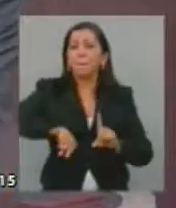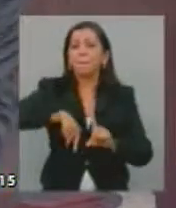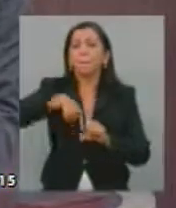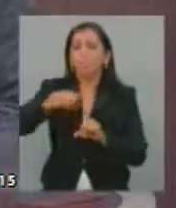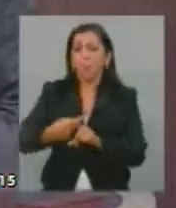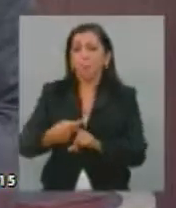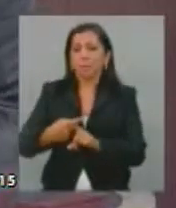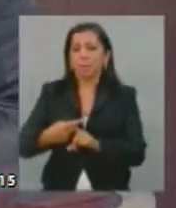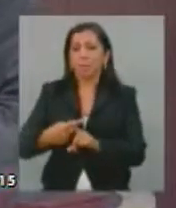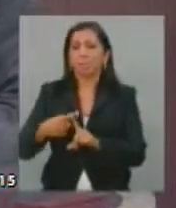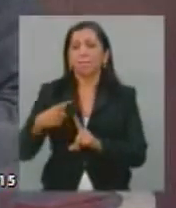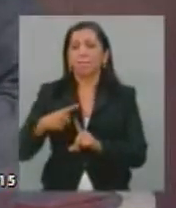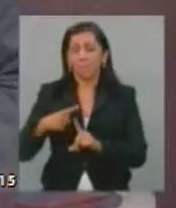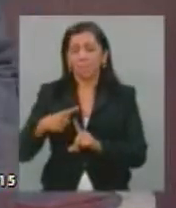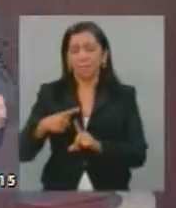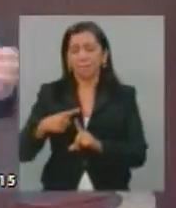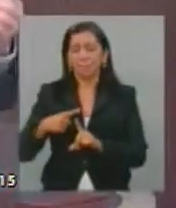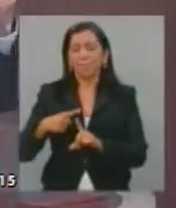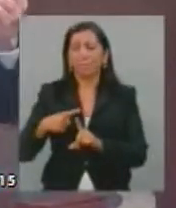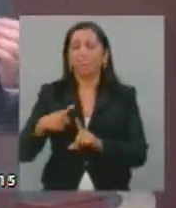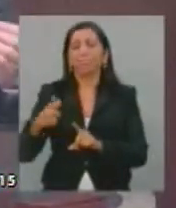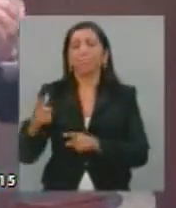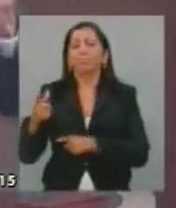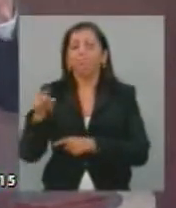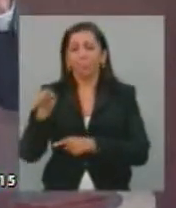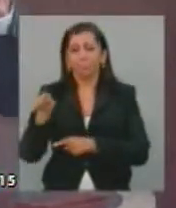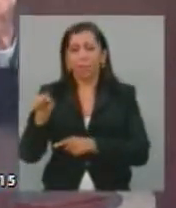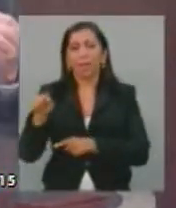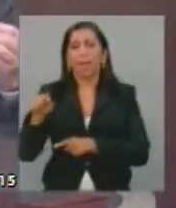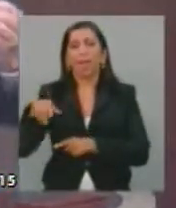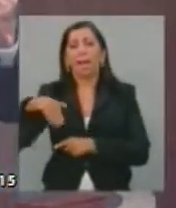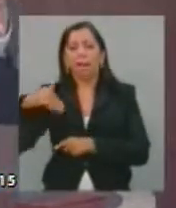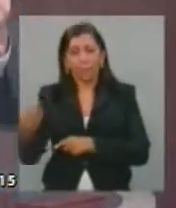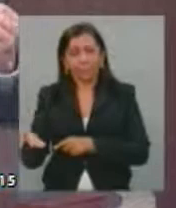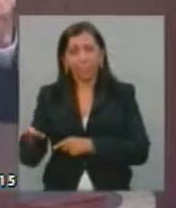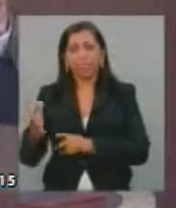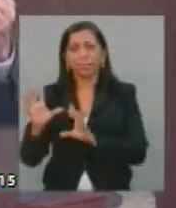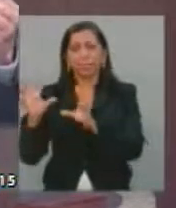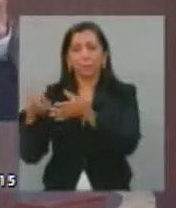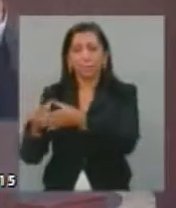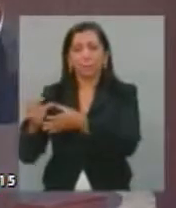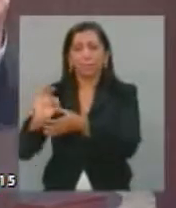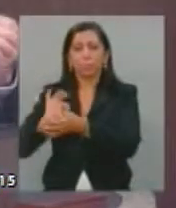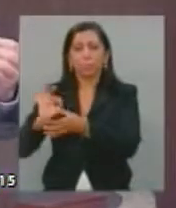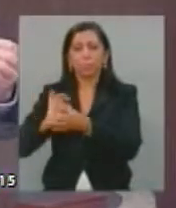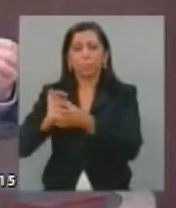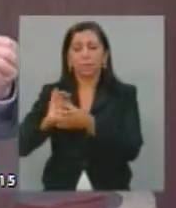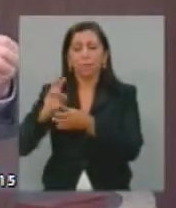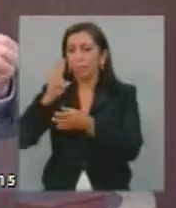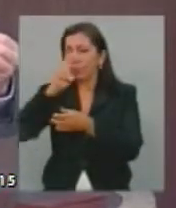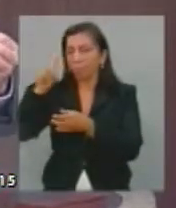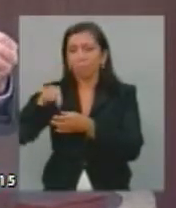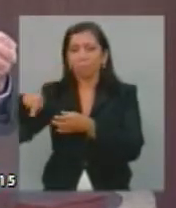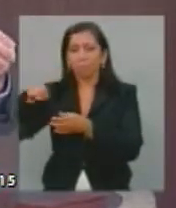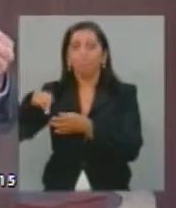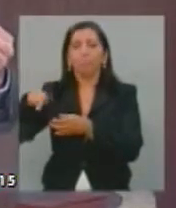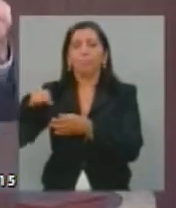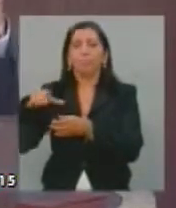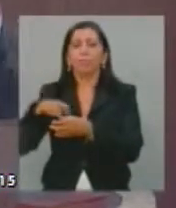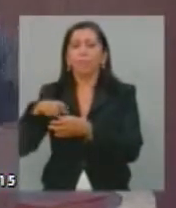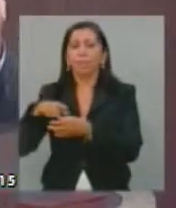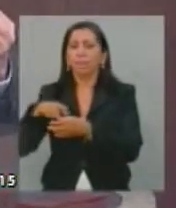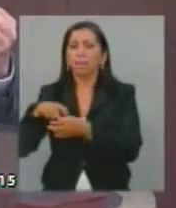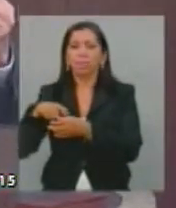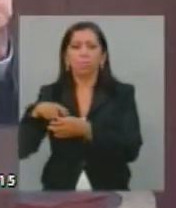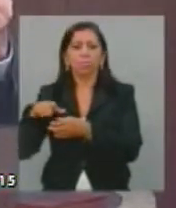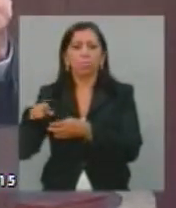muito grande, nós temos ainda, nas forças policiais brasileiras, que